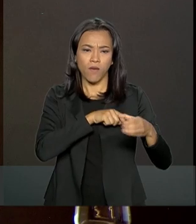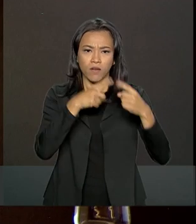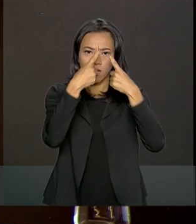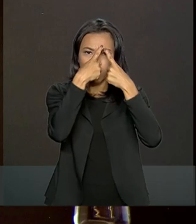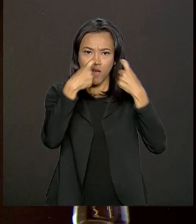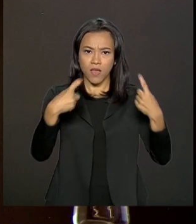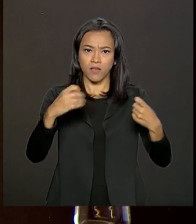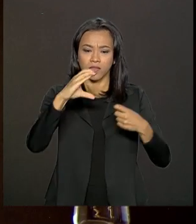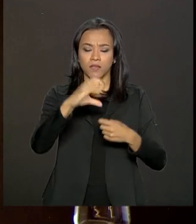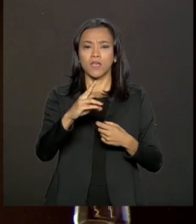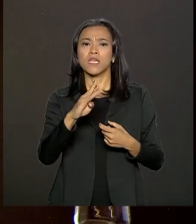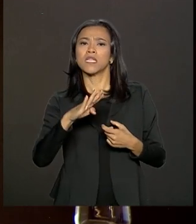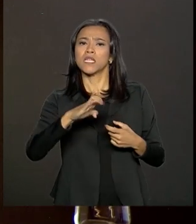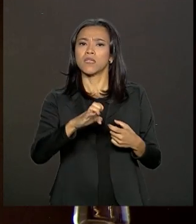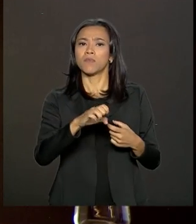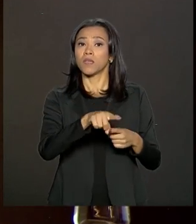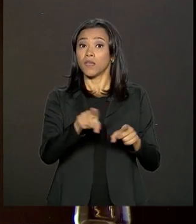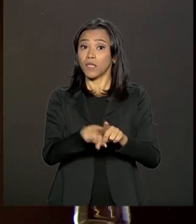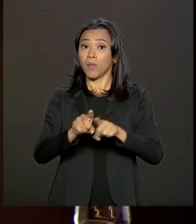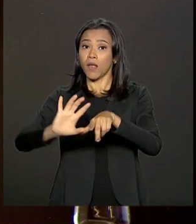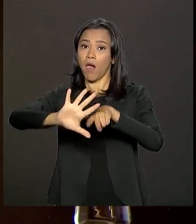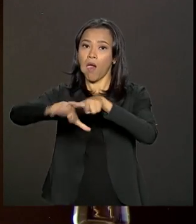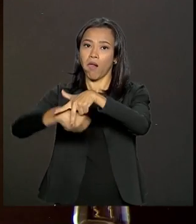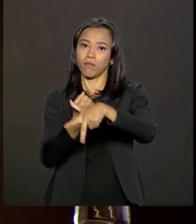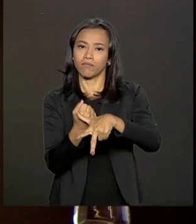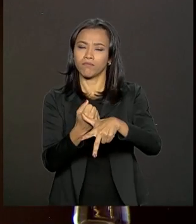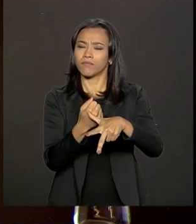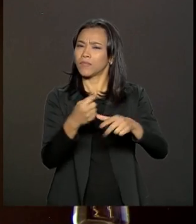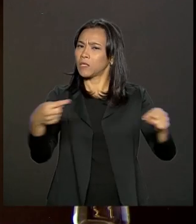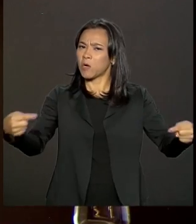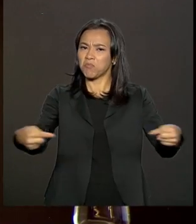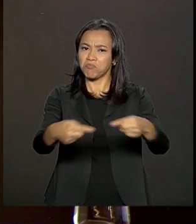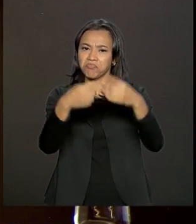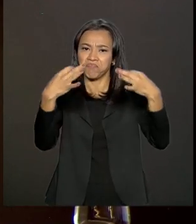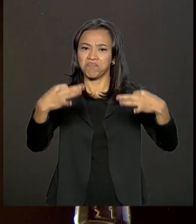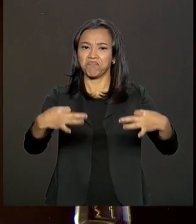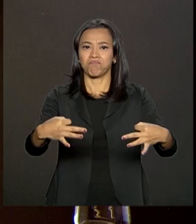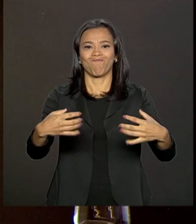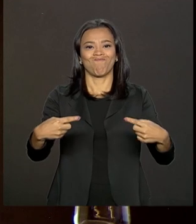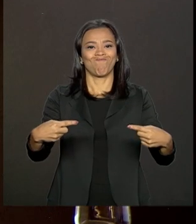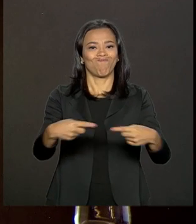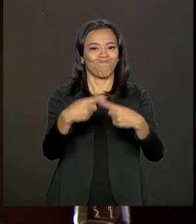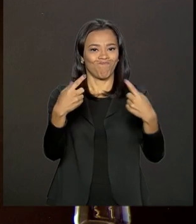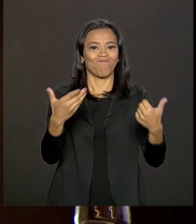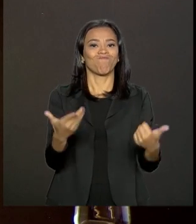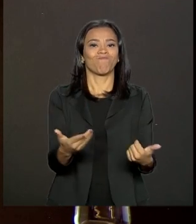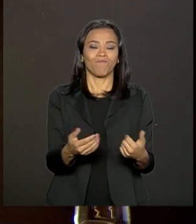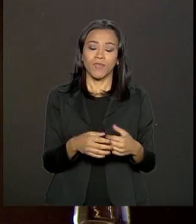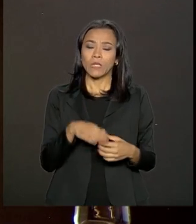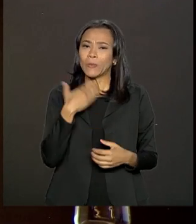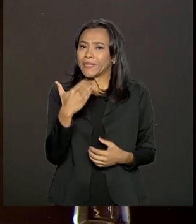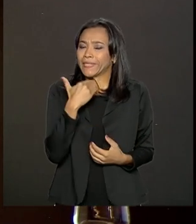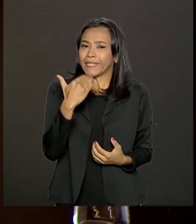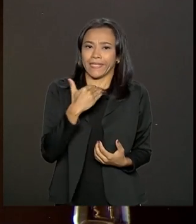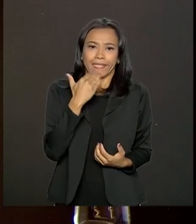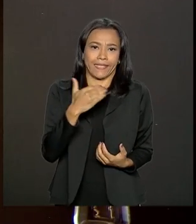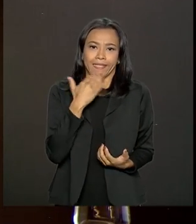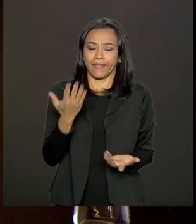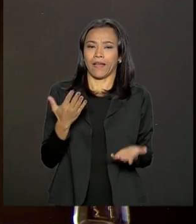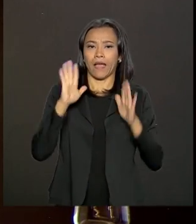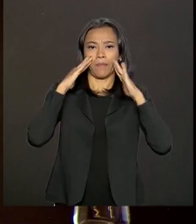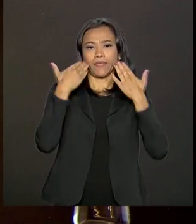e a corrupção se encontram relacionadas. Não adianta apresentar